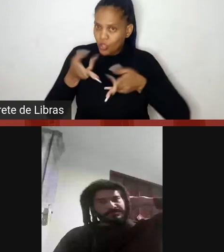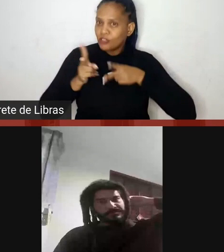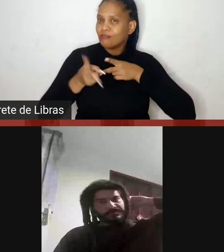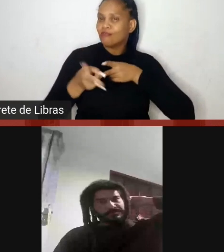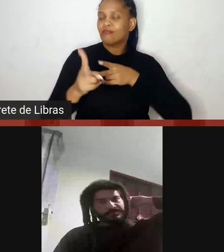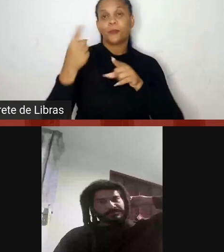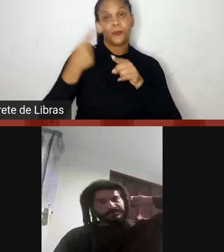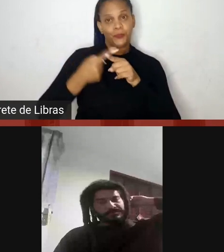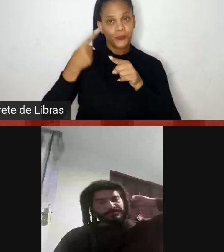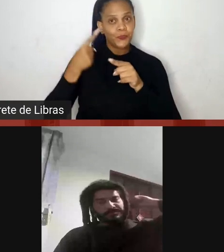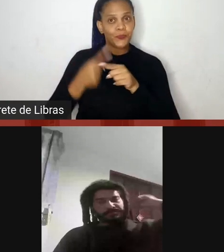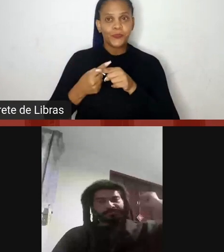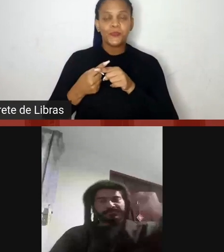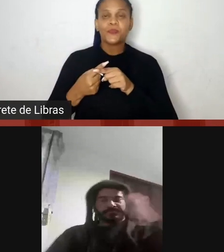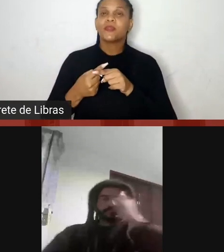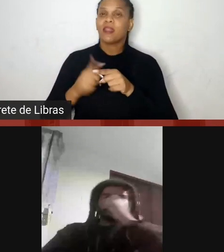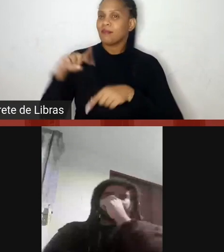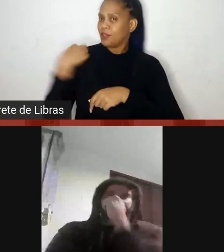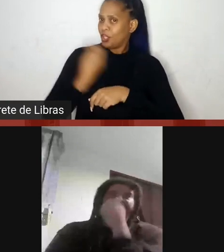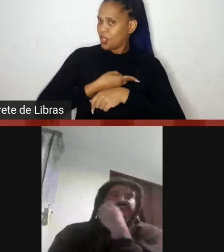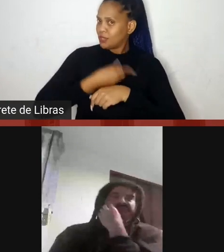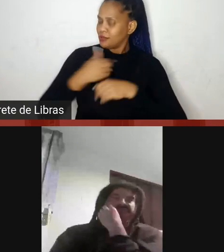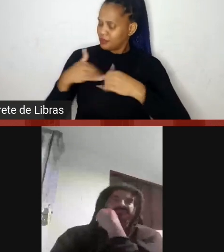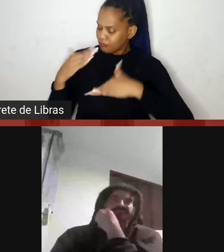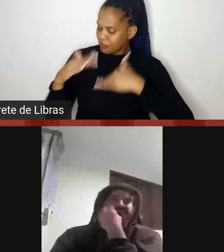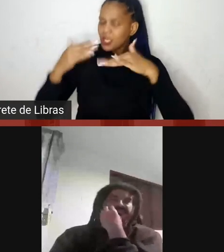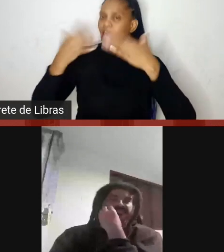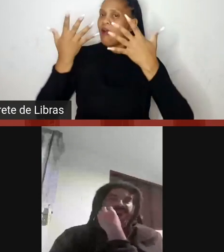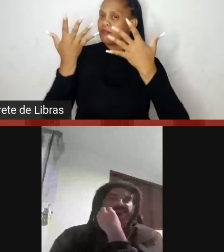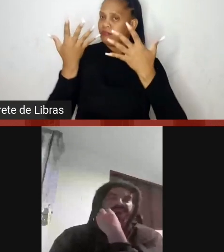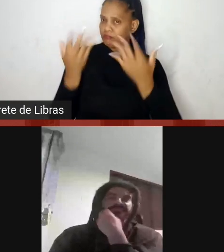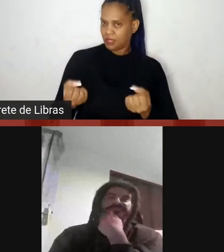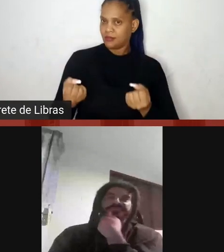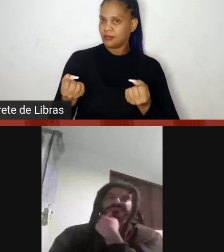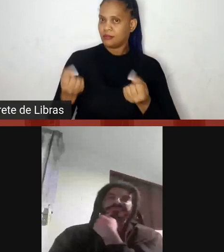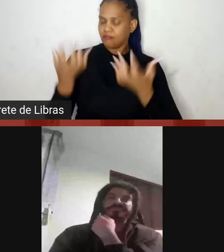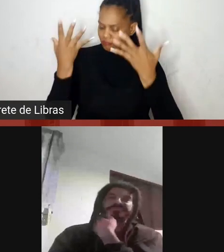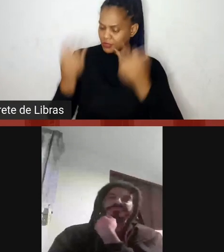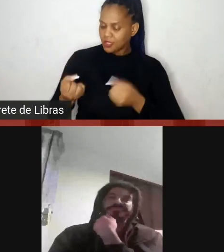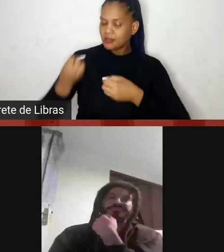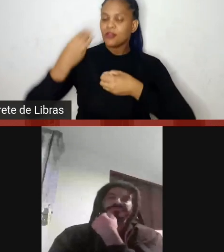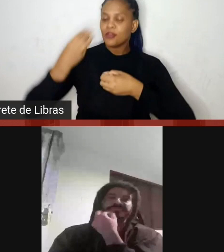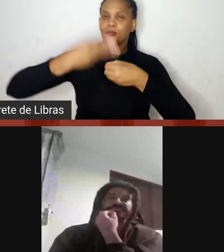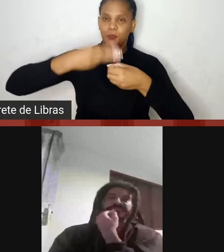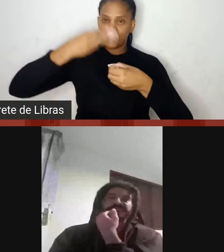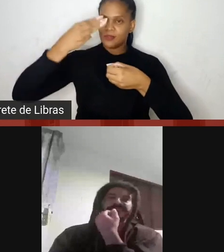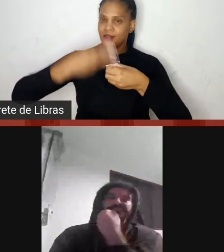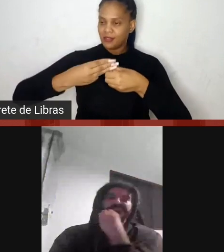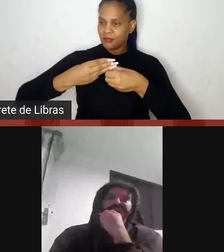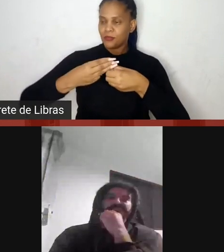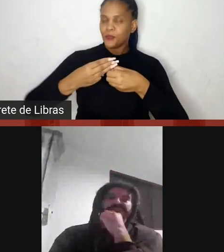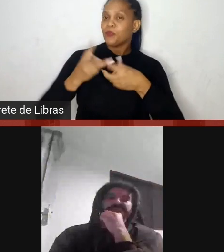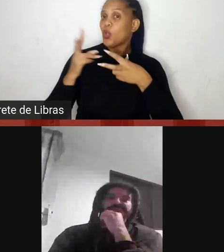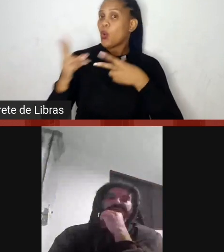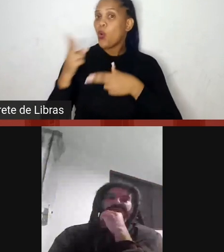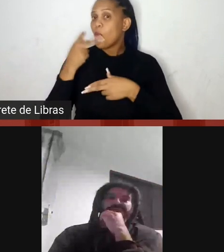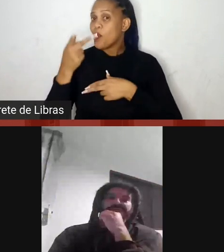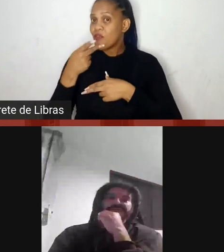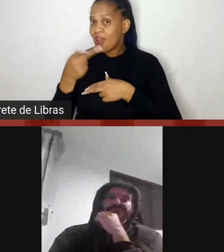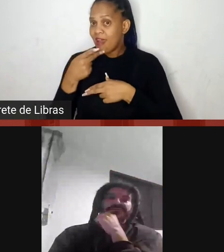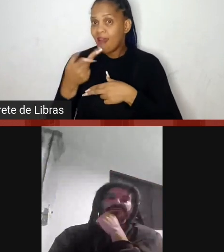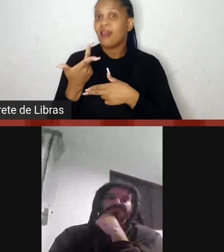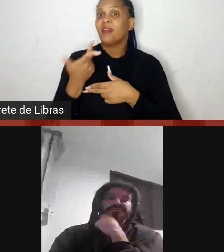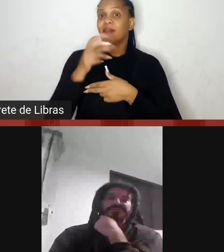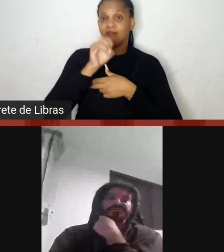num processo de aceitação, aceitação para o município, como fala de a violação de direitos